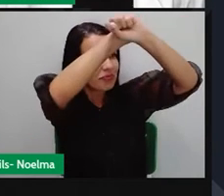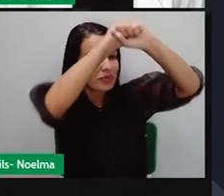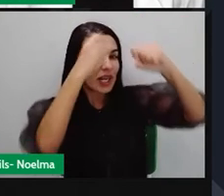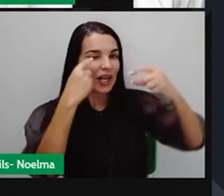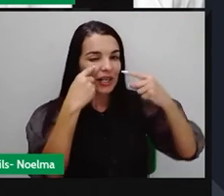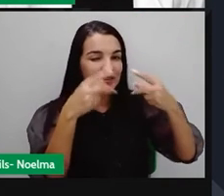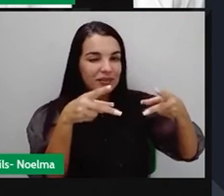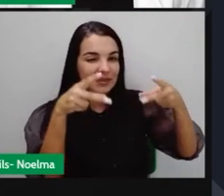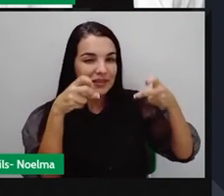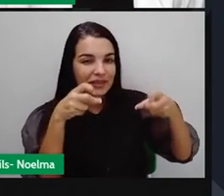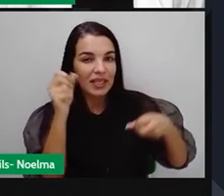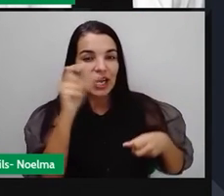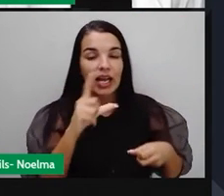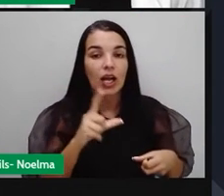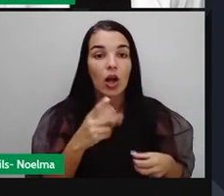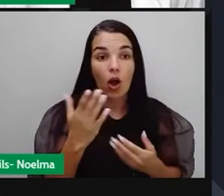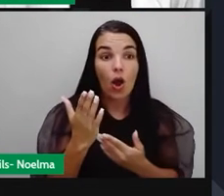muito dela.